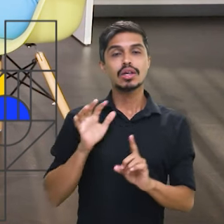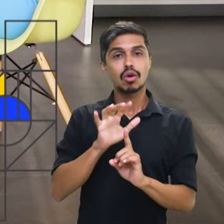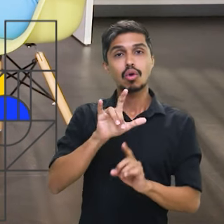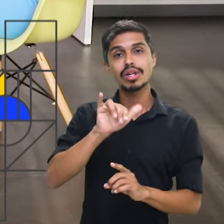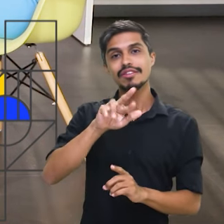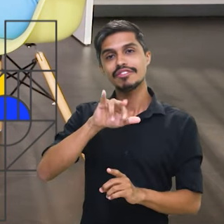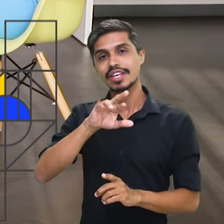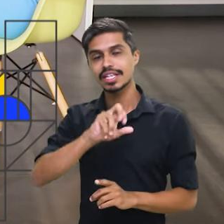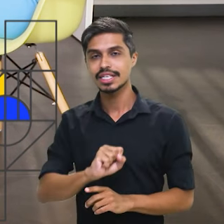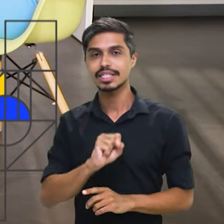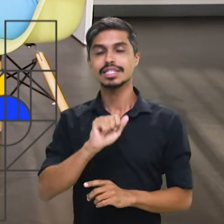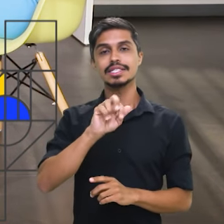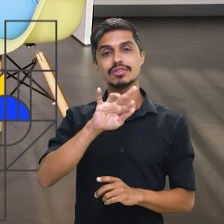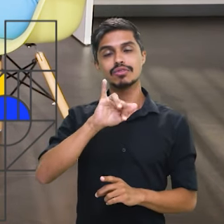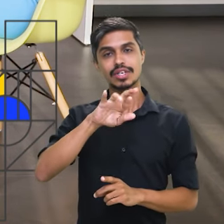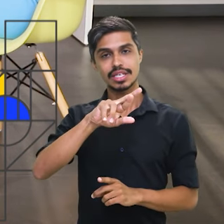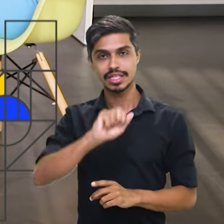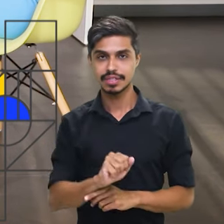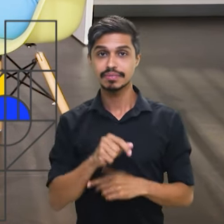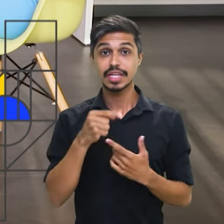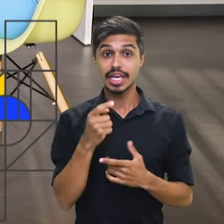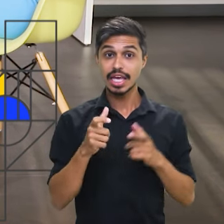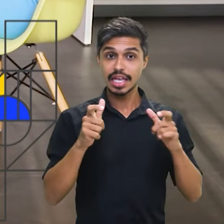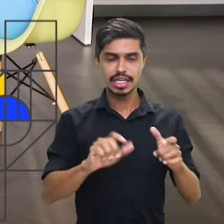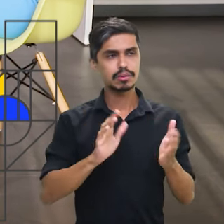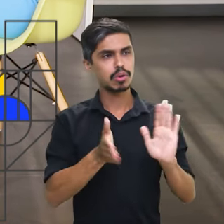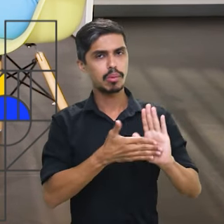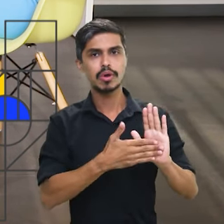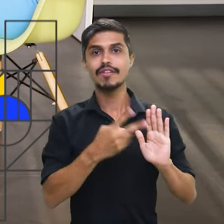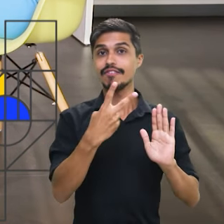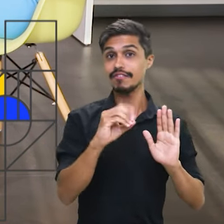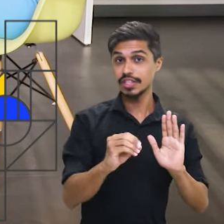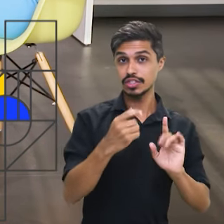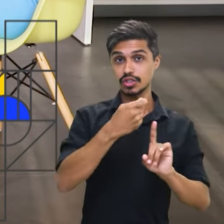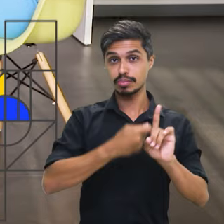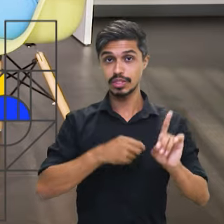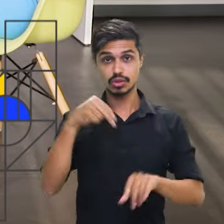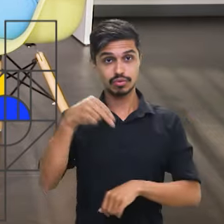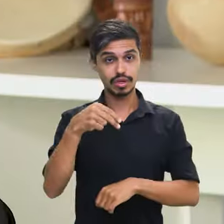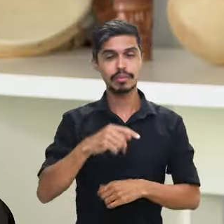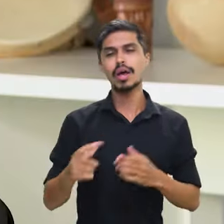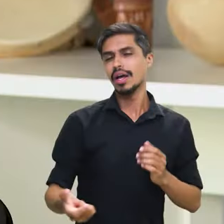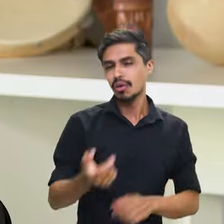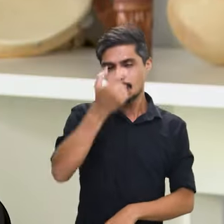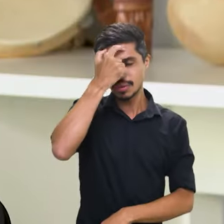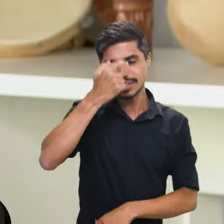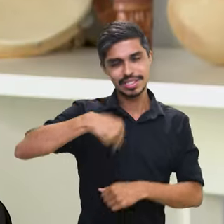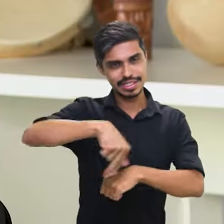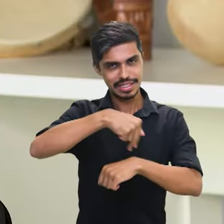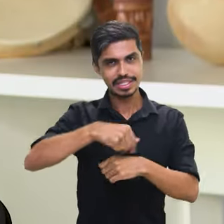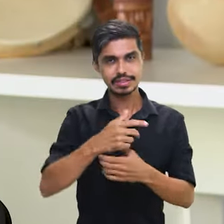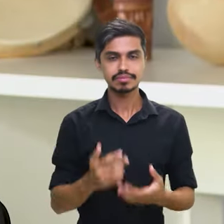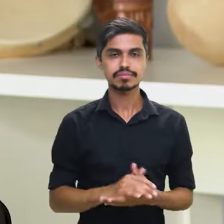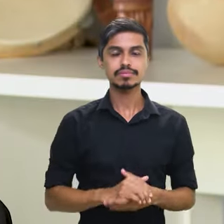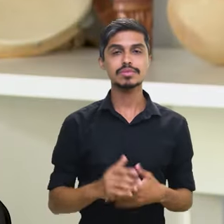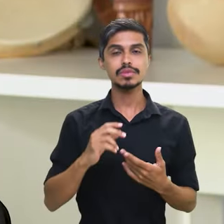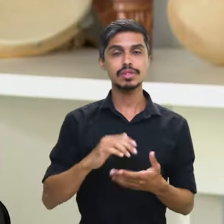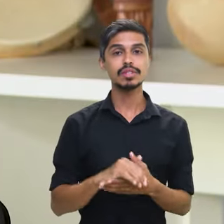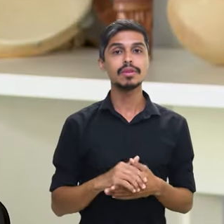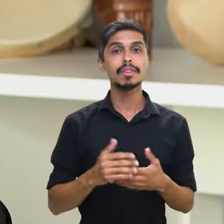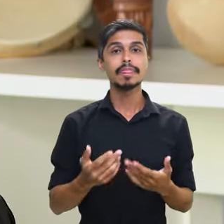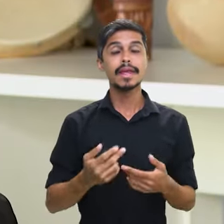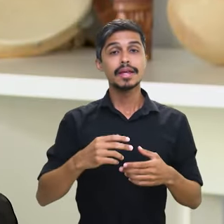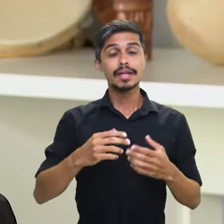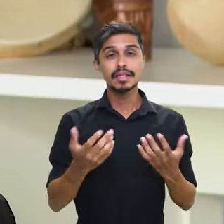Silveira, que na época propôs que 20 de novembro fosse o Dia Nacional da Consciência Negra. No final dos anos 70, o